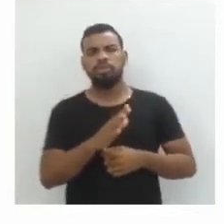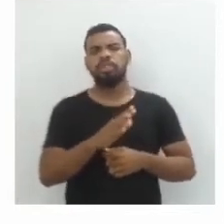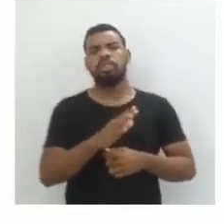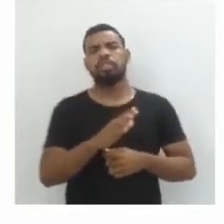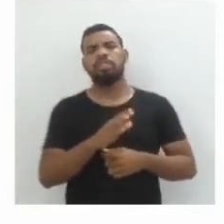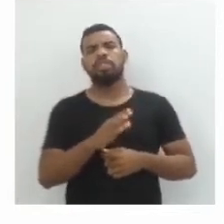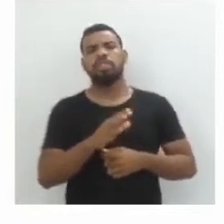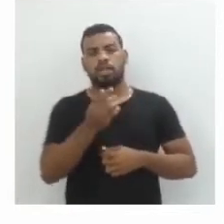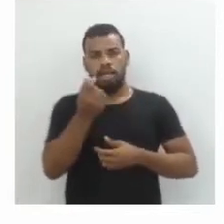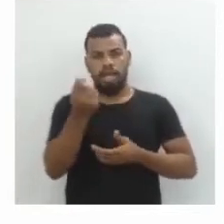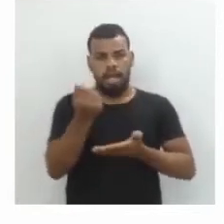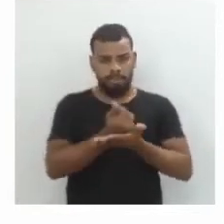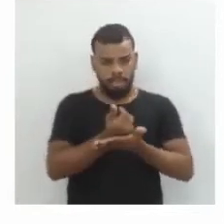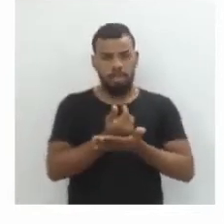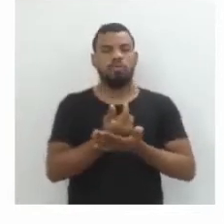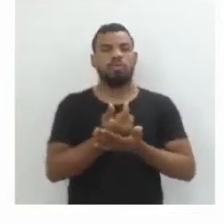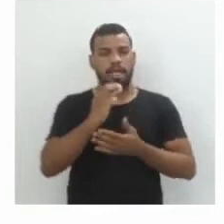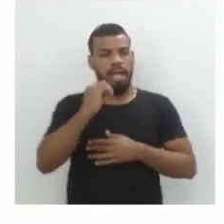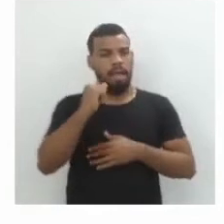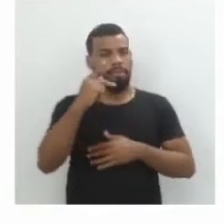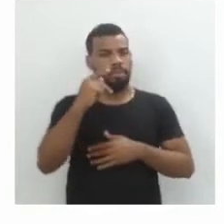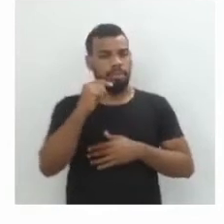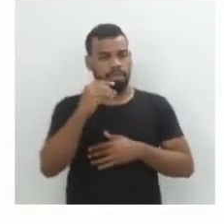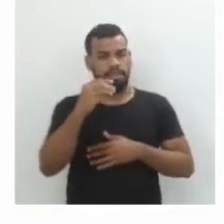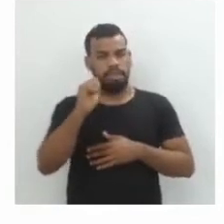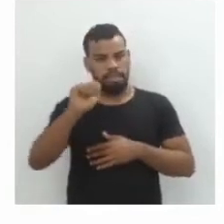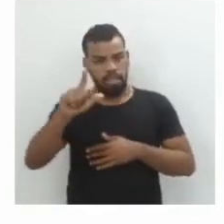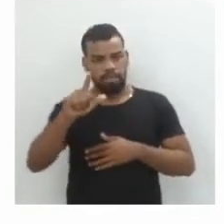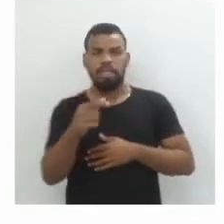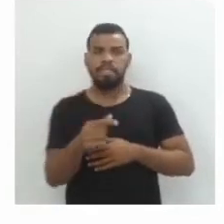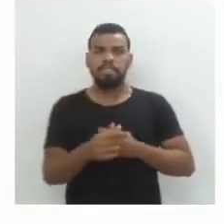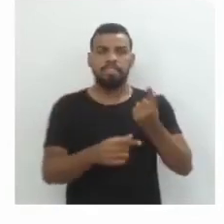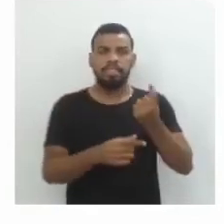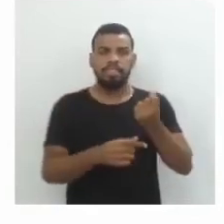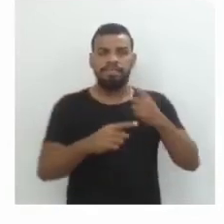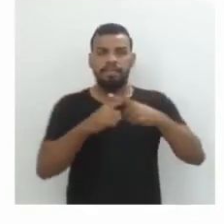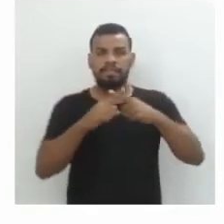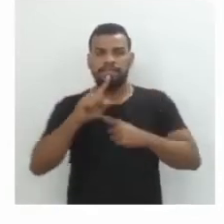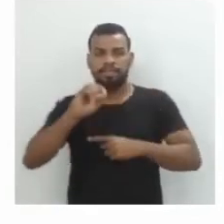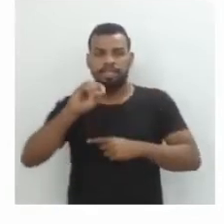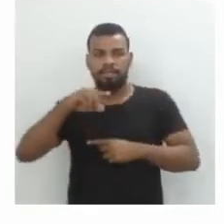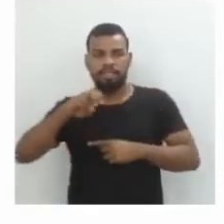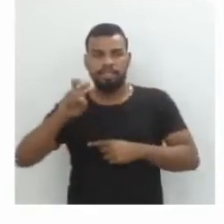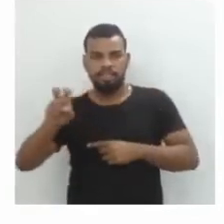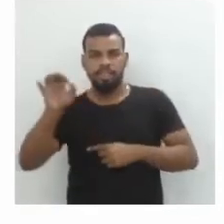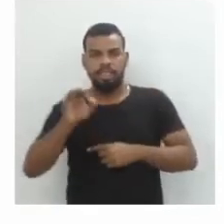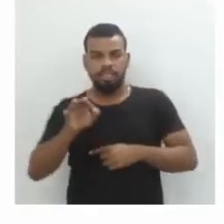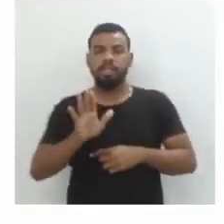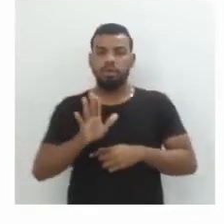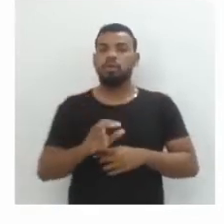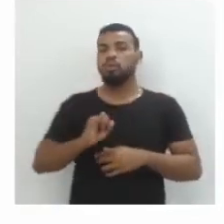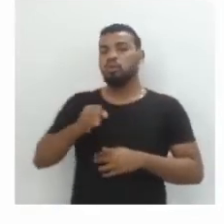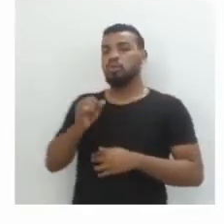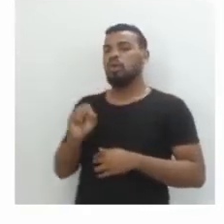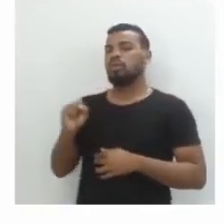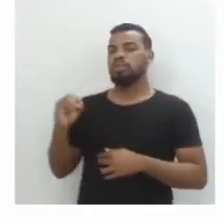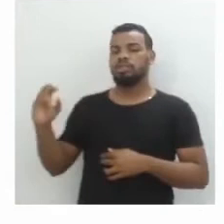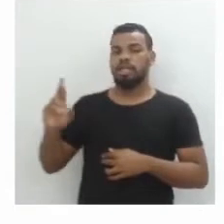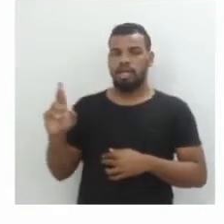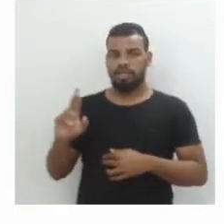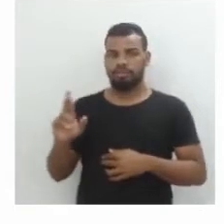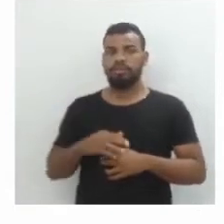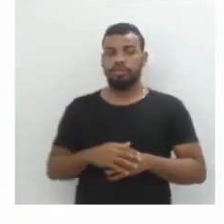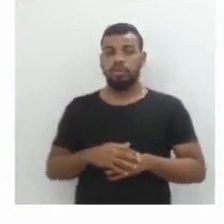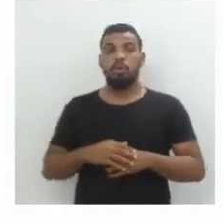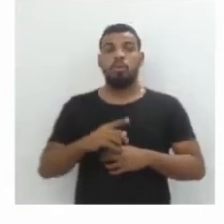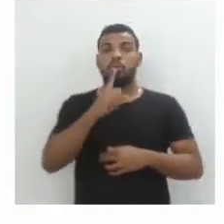ano, vai ser o capital, que é R$16,00, vezes 0,5 a taxa. Então aí vai dar um juros de R$800,00, ou seja, no final